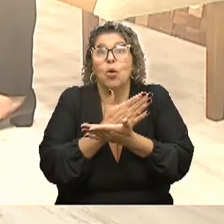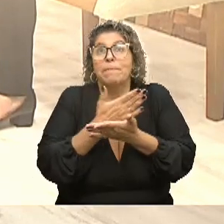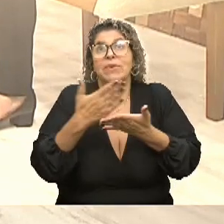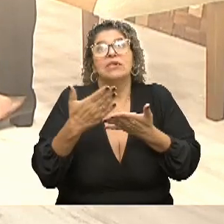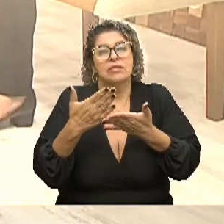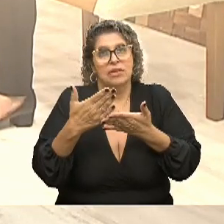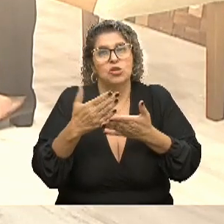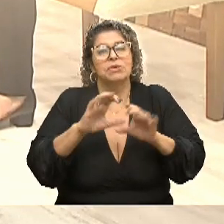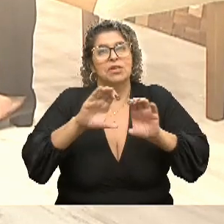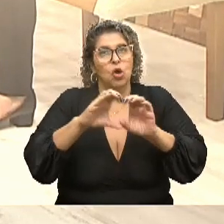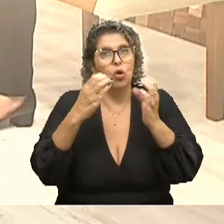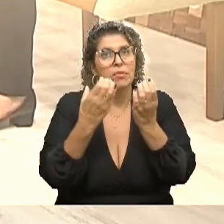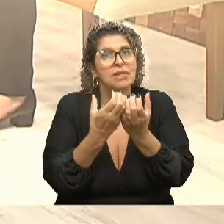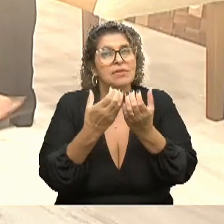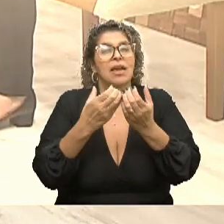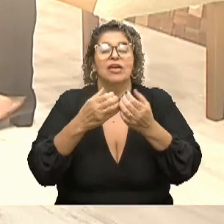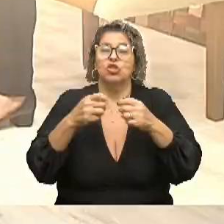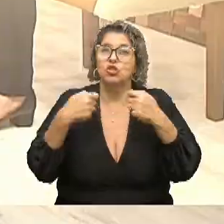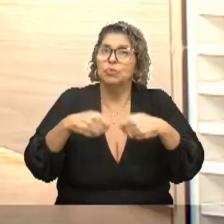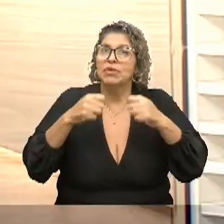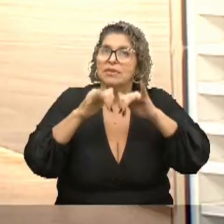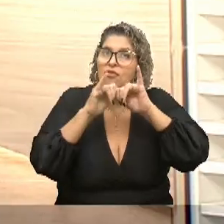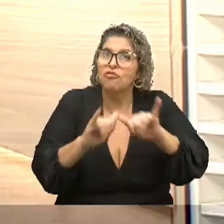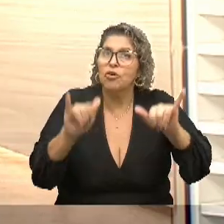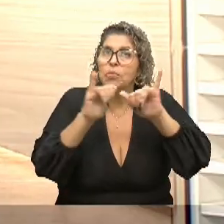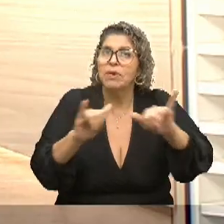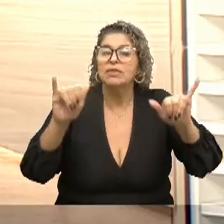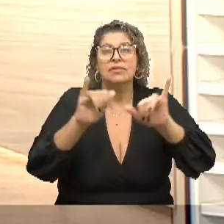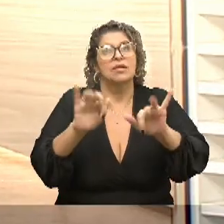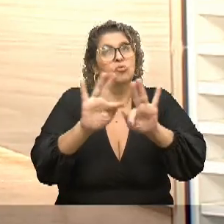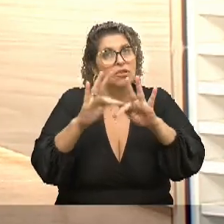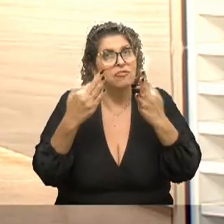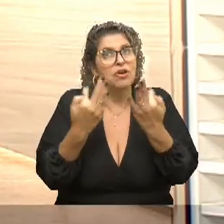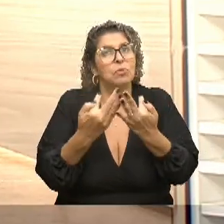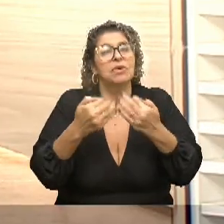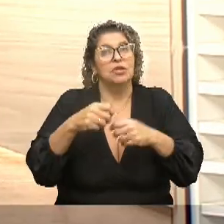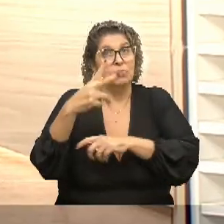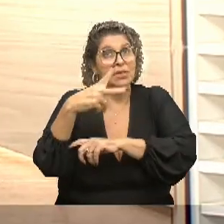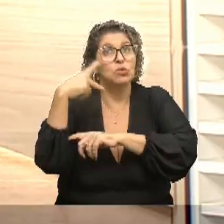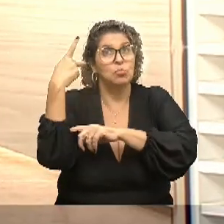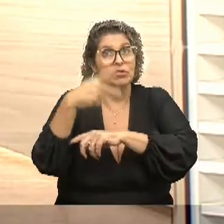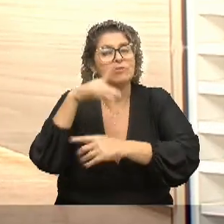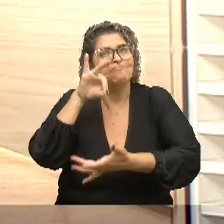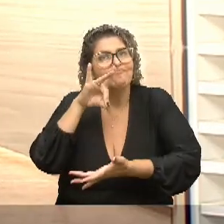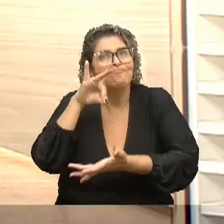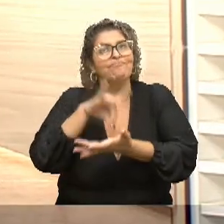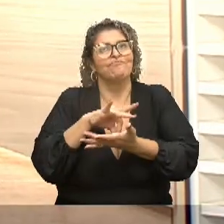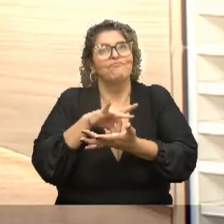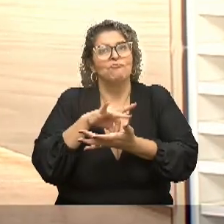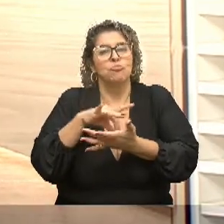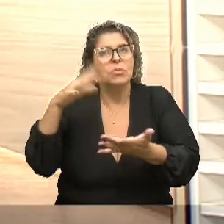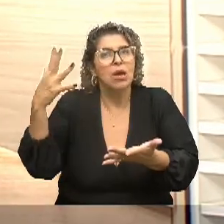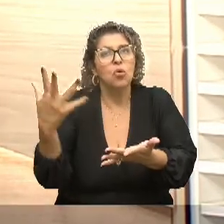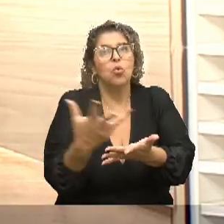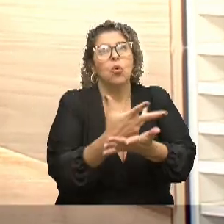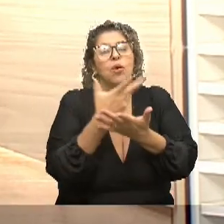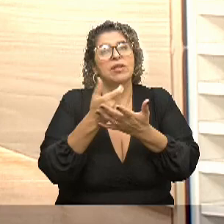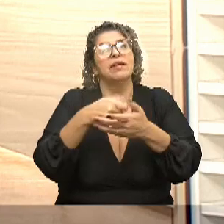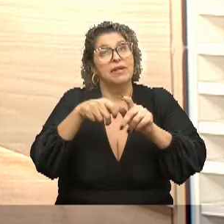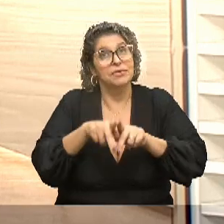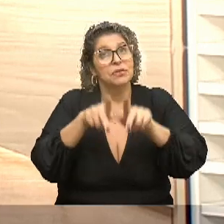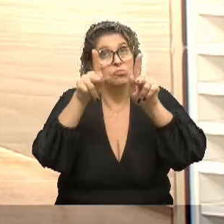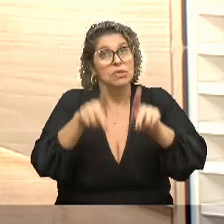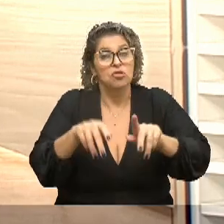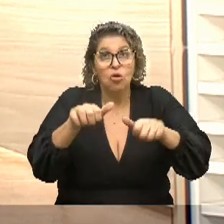nas comunidades. A gente precisa poder chegar nos pais. A gente precisa poder ter uma política efetiva que acolha essas pessoas.